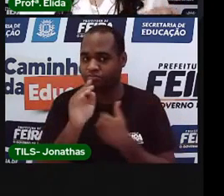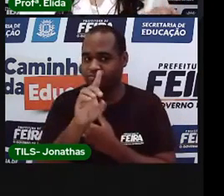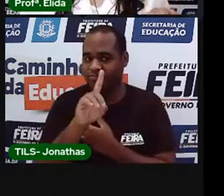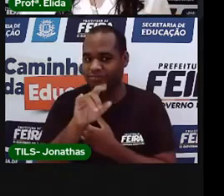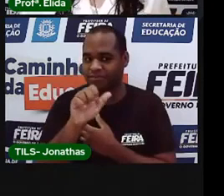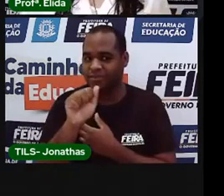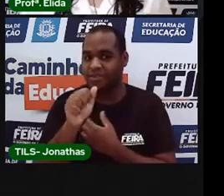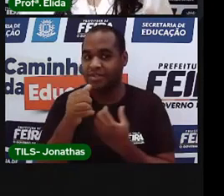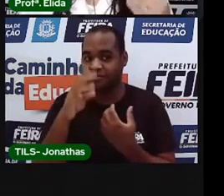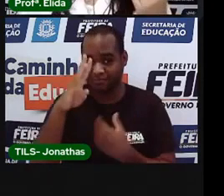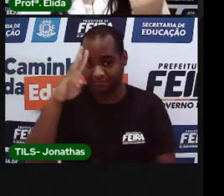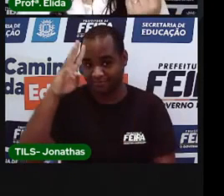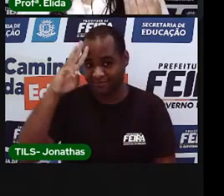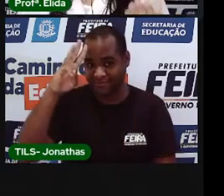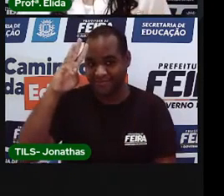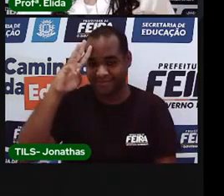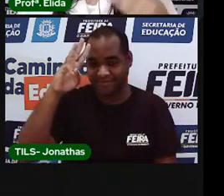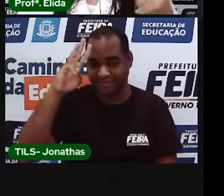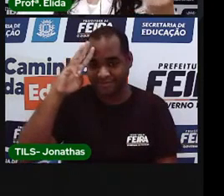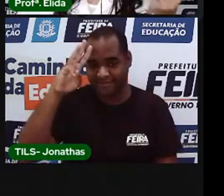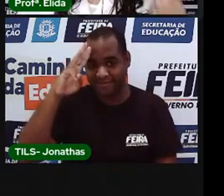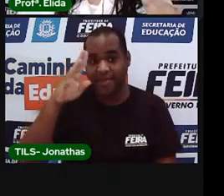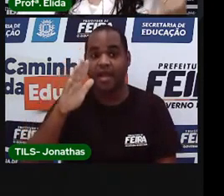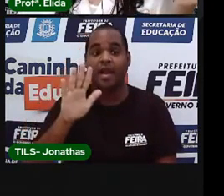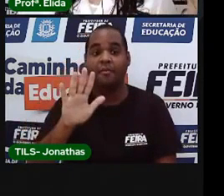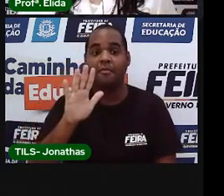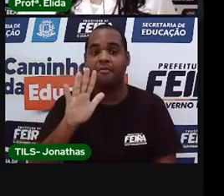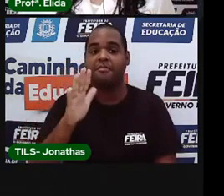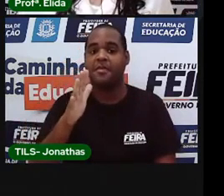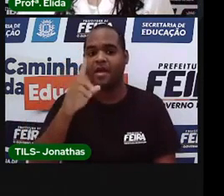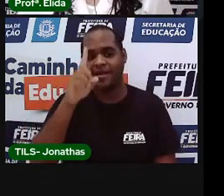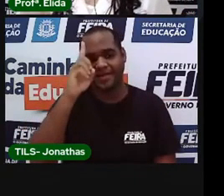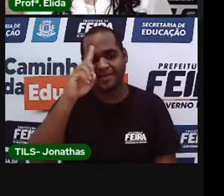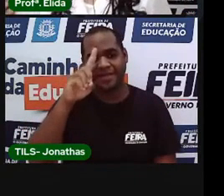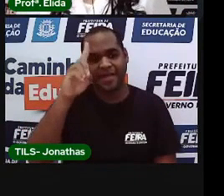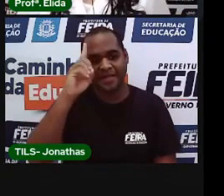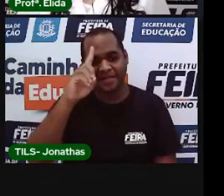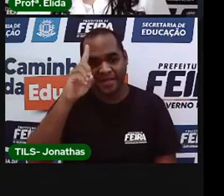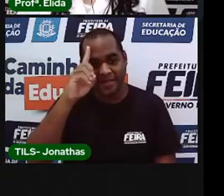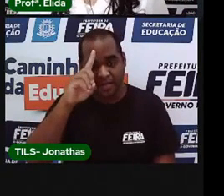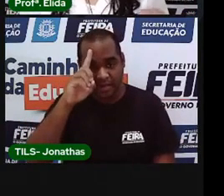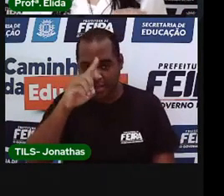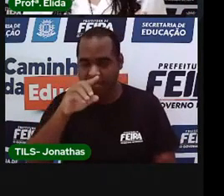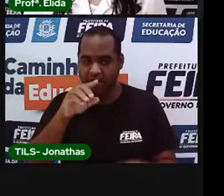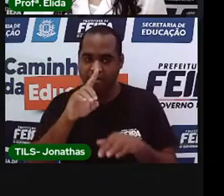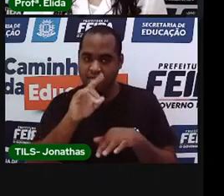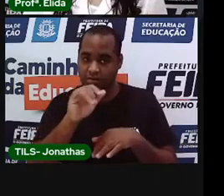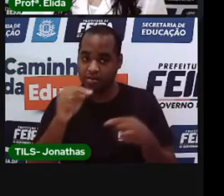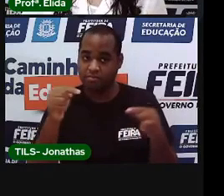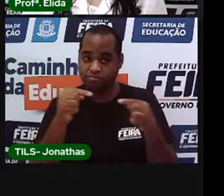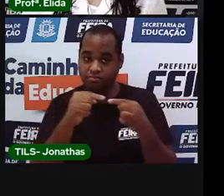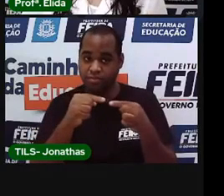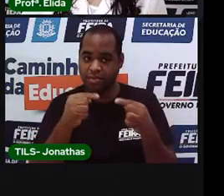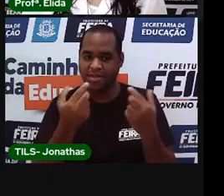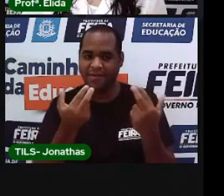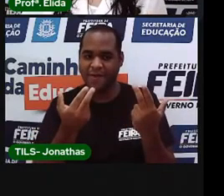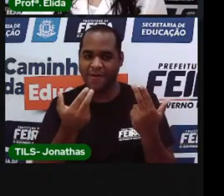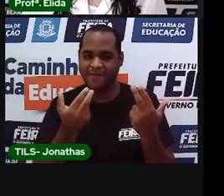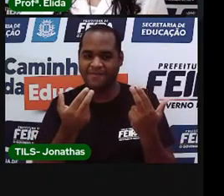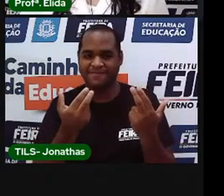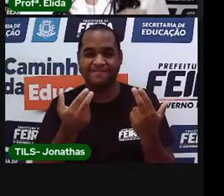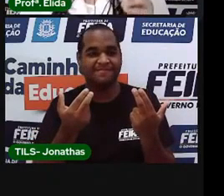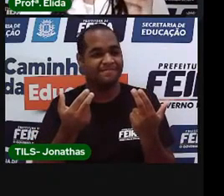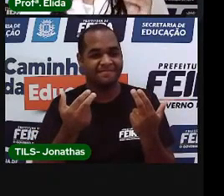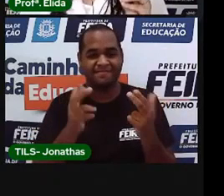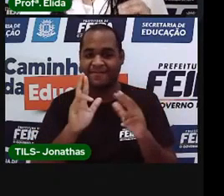uma terça-feira. Mas, os dias e as datas não são a mesma coisa.